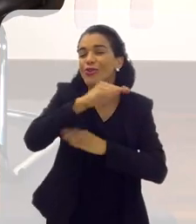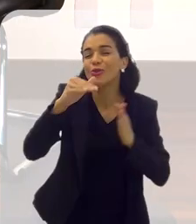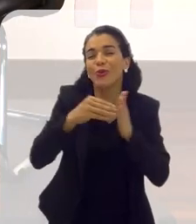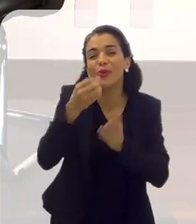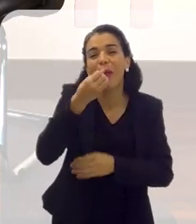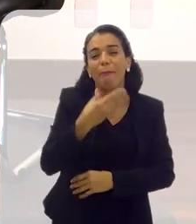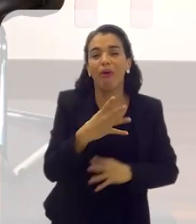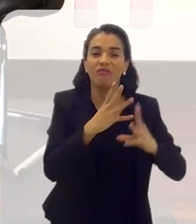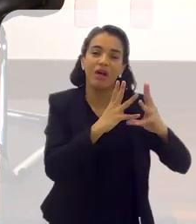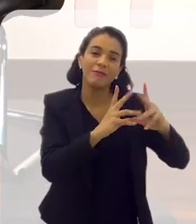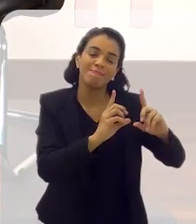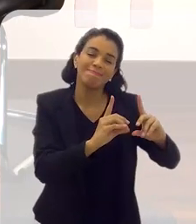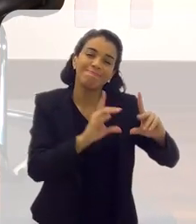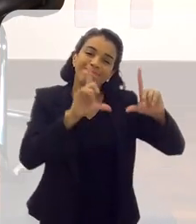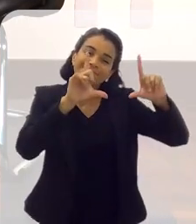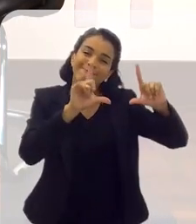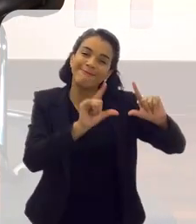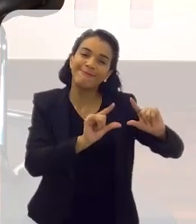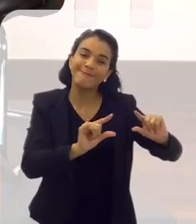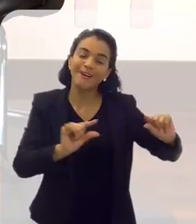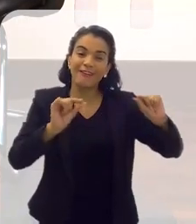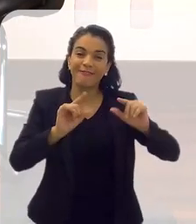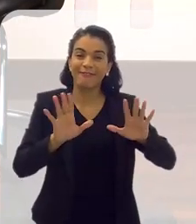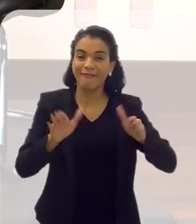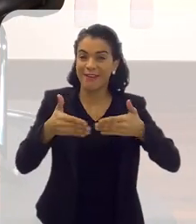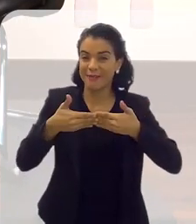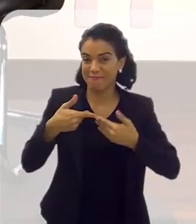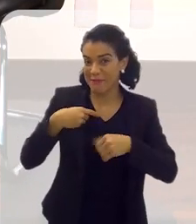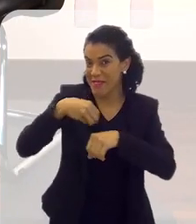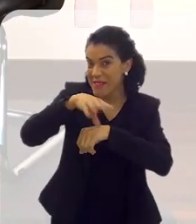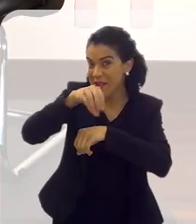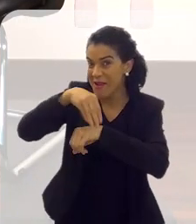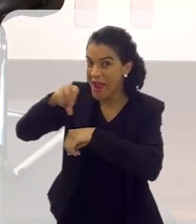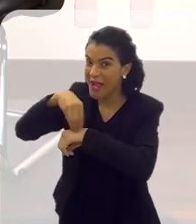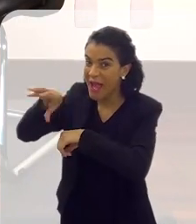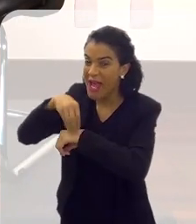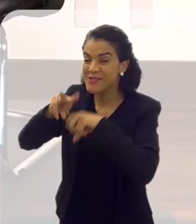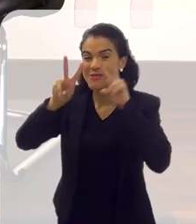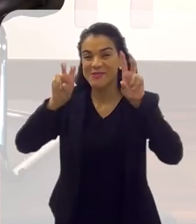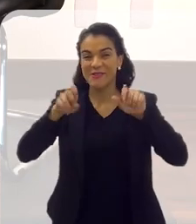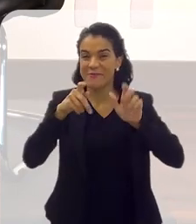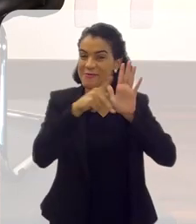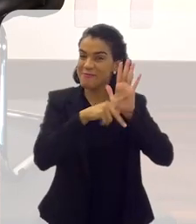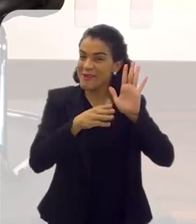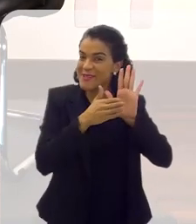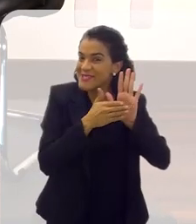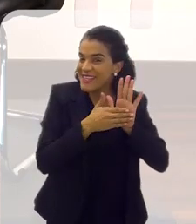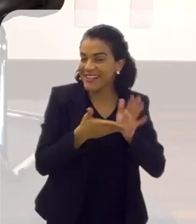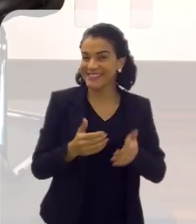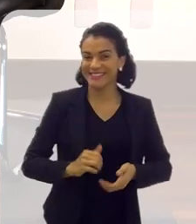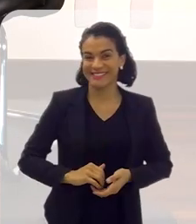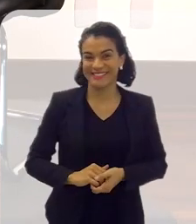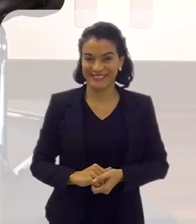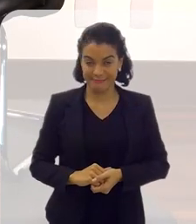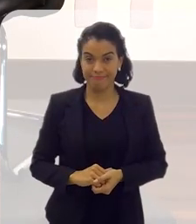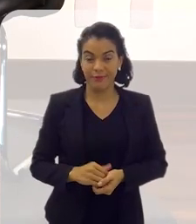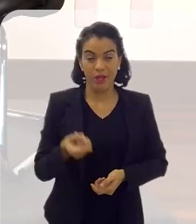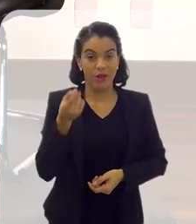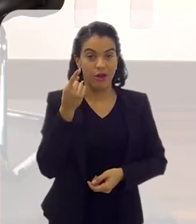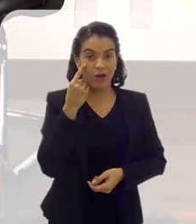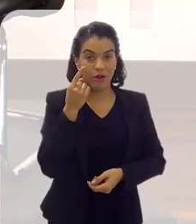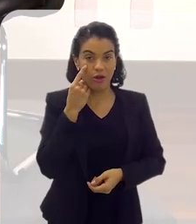tudo que é bom vai acabando e a gente está acabando, eu queria muito que você deixasse um recado sobre o seu trabalho.